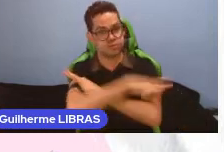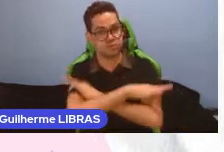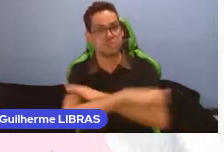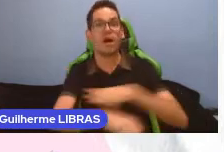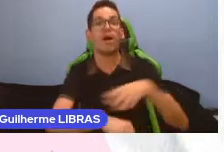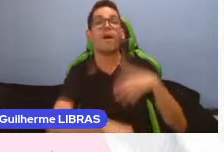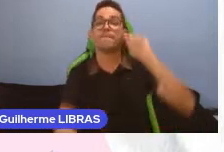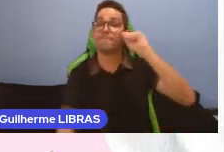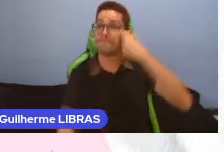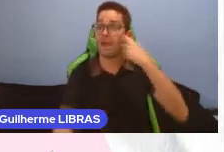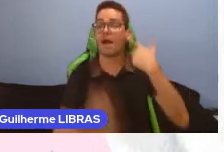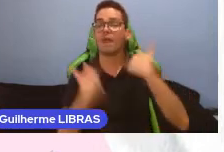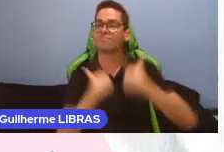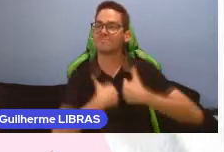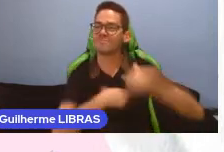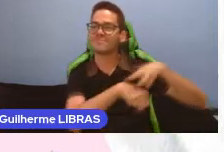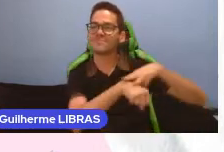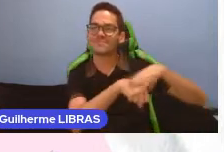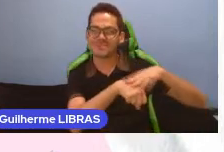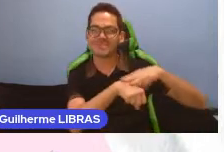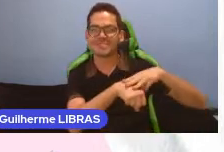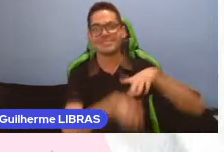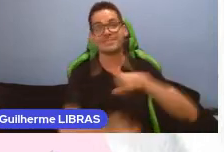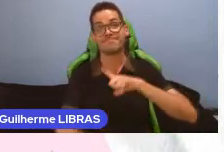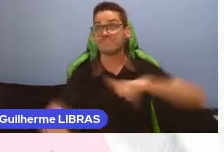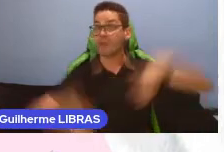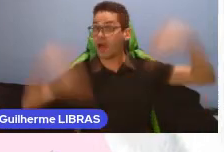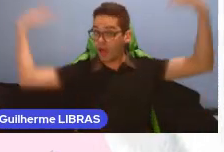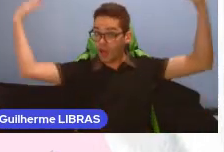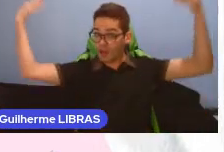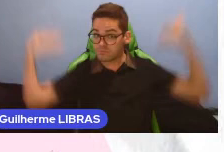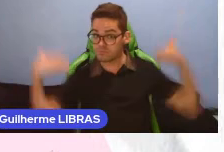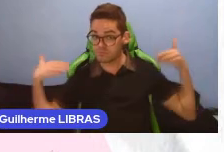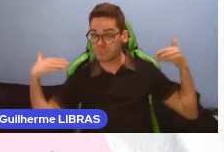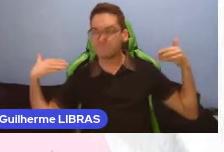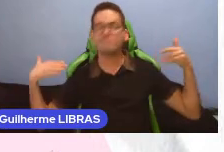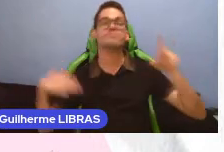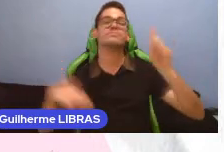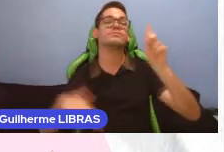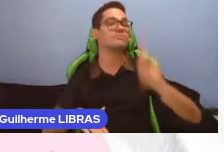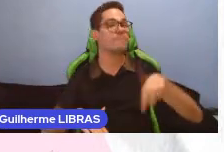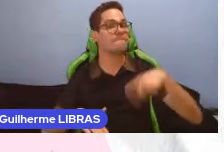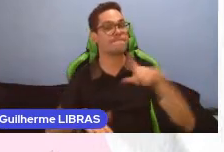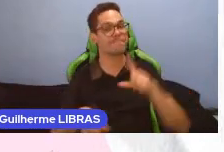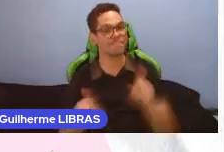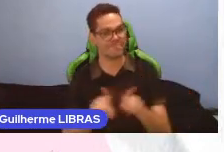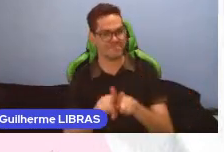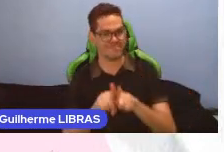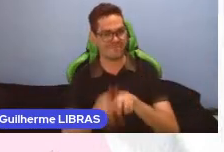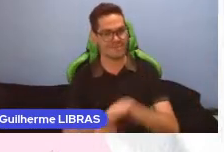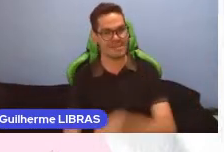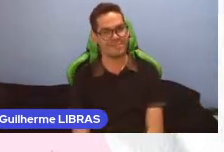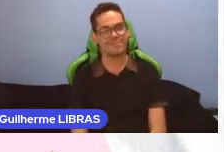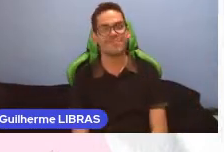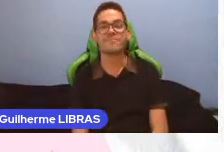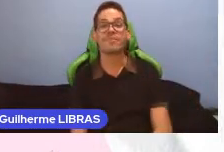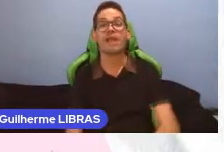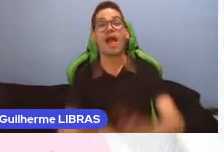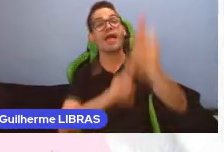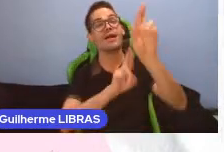preta e gola marrom. Atrás dele uma parede branca também. Eu represento o